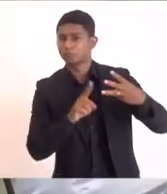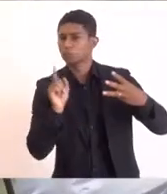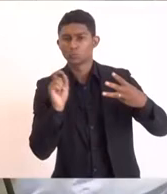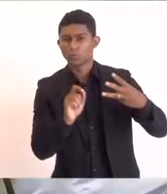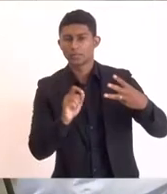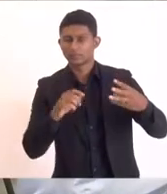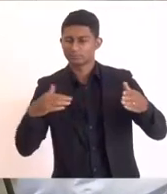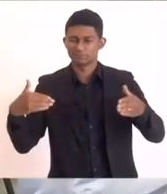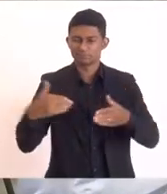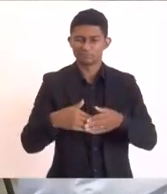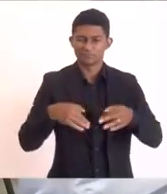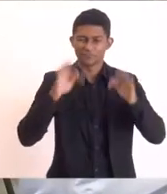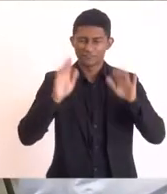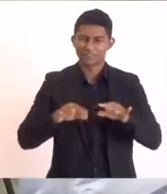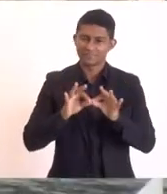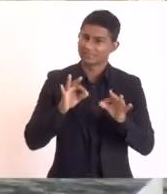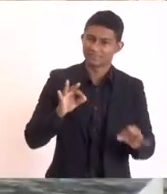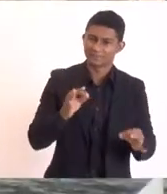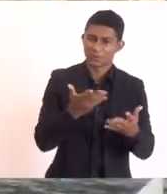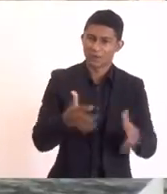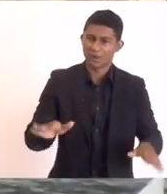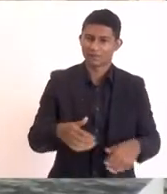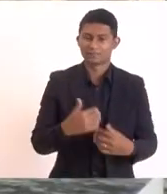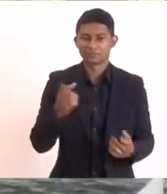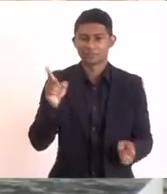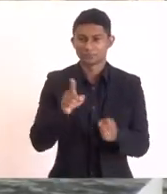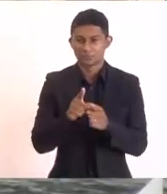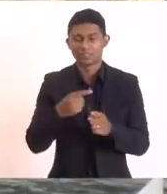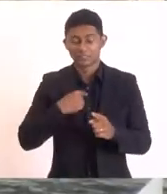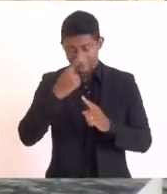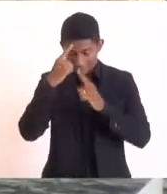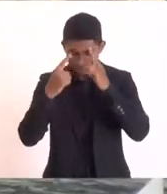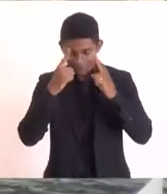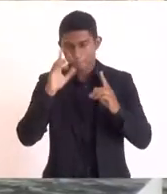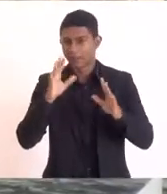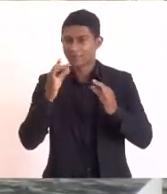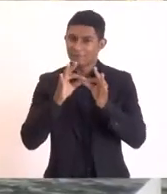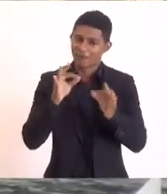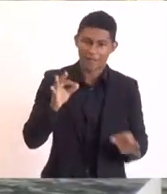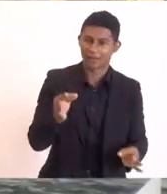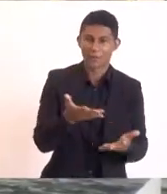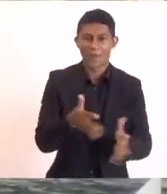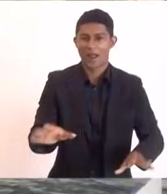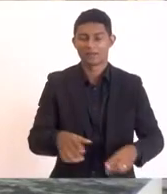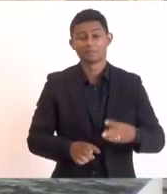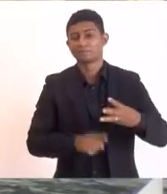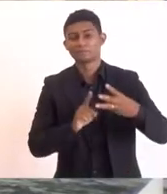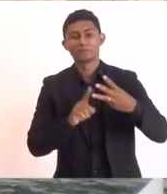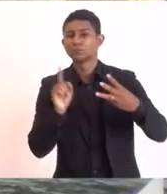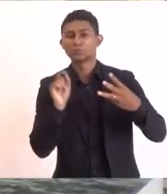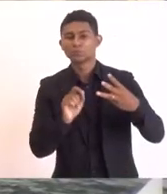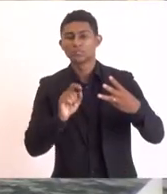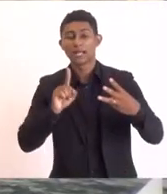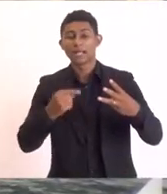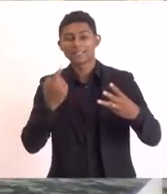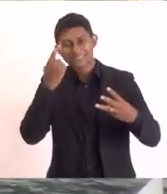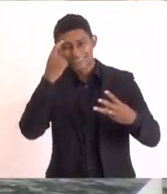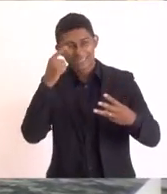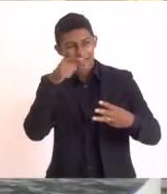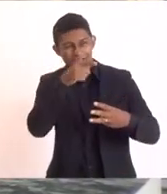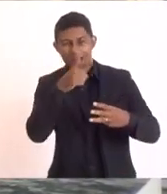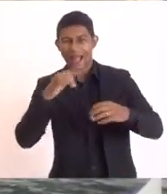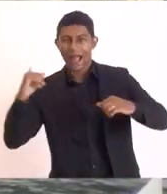para encerrar, para não me prolongar muito, ideias, eu tenho várias, mas não quero me prolongar muito, com acesso ao